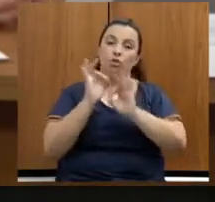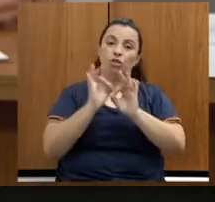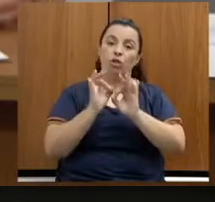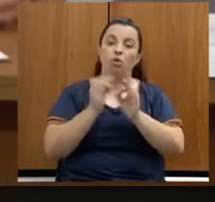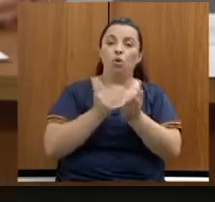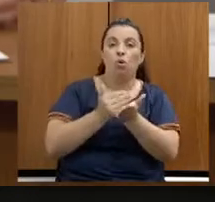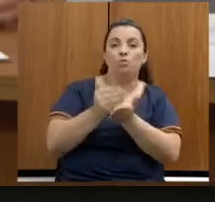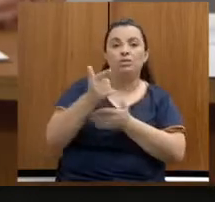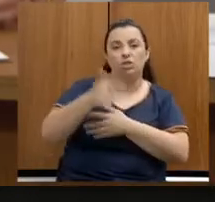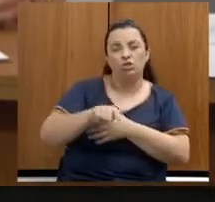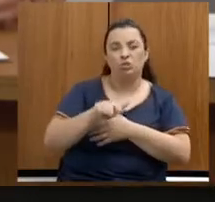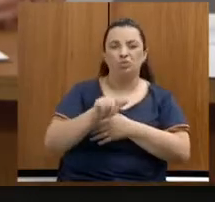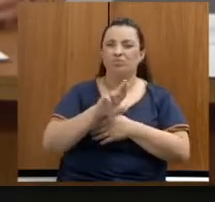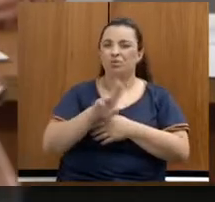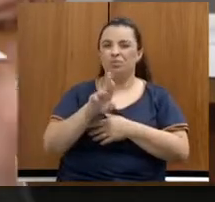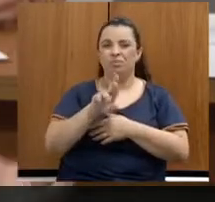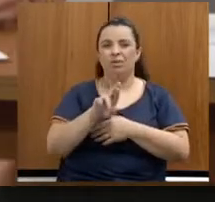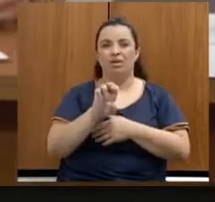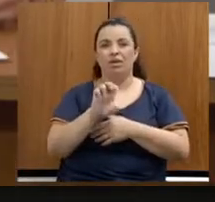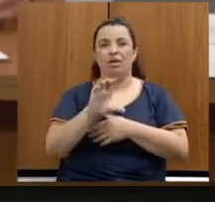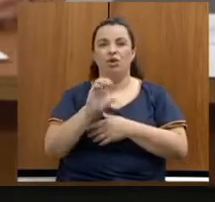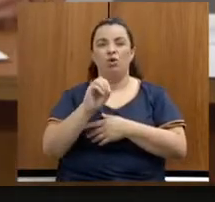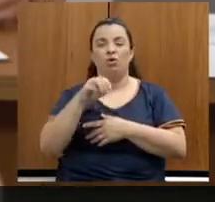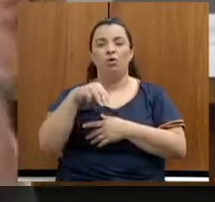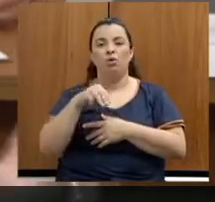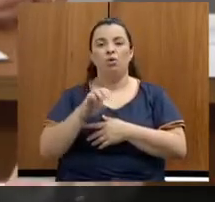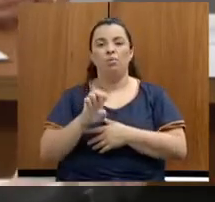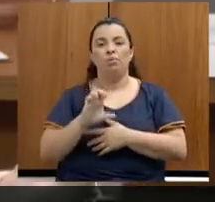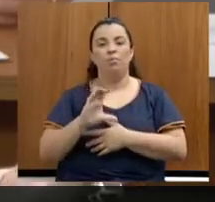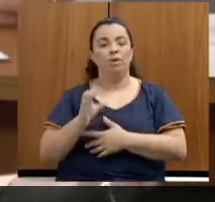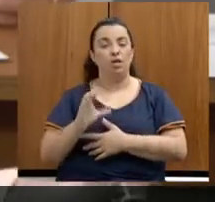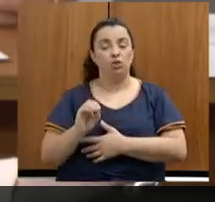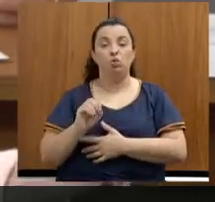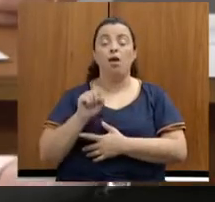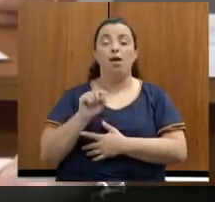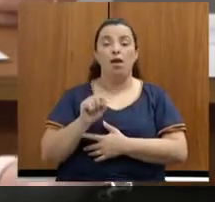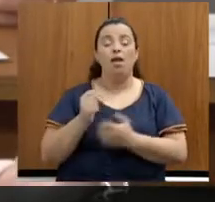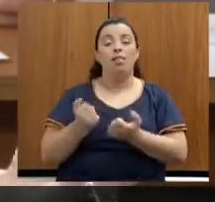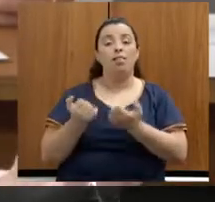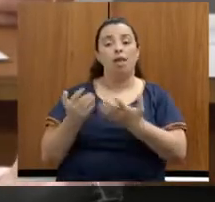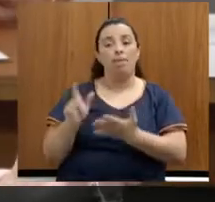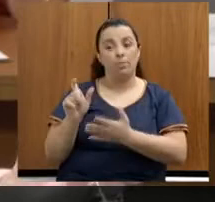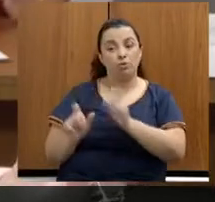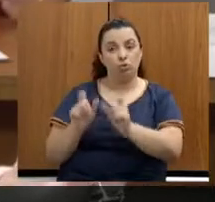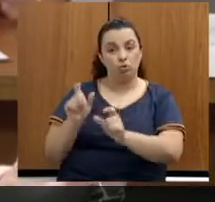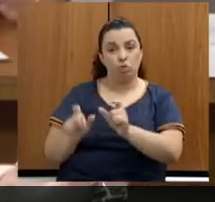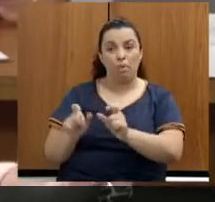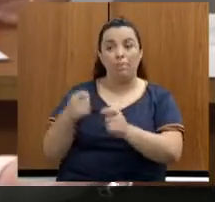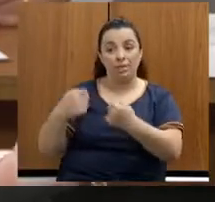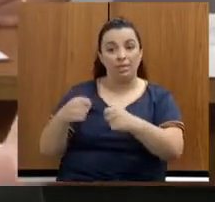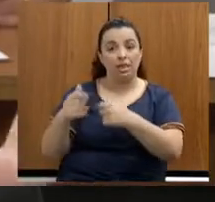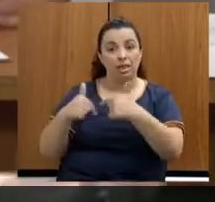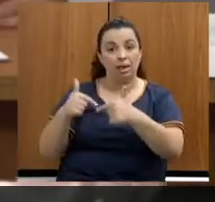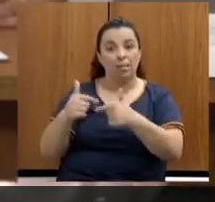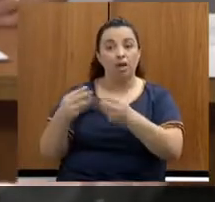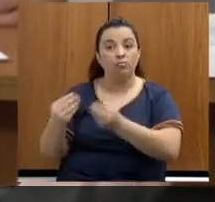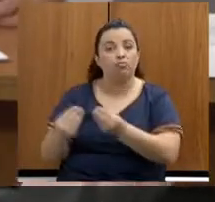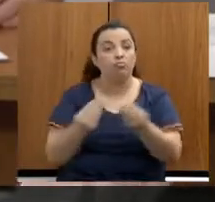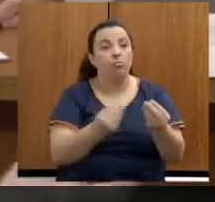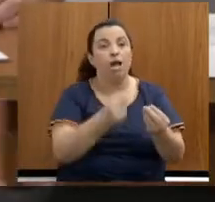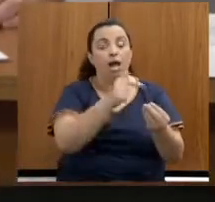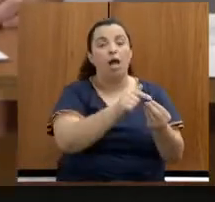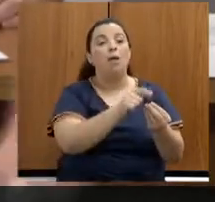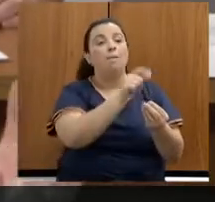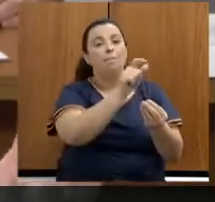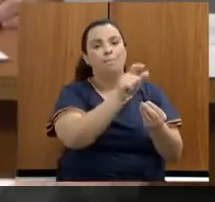levando as pessoas que precisam trabalhar a quem tem emprego. Isso é uma